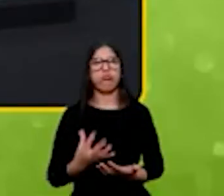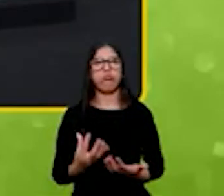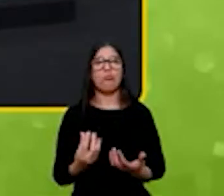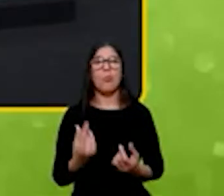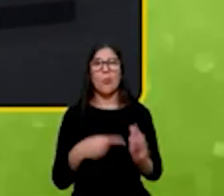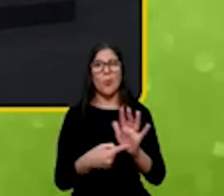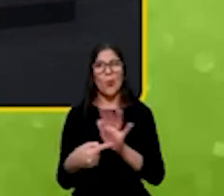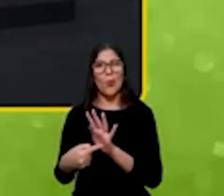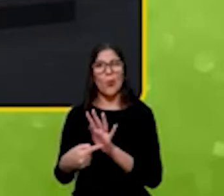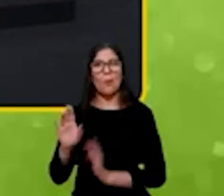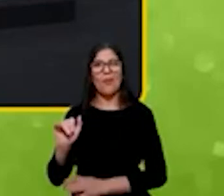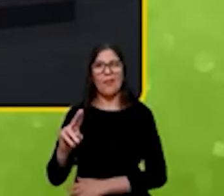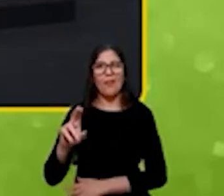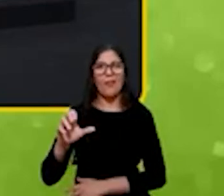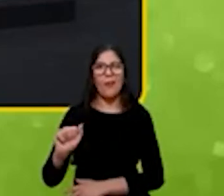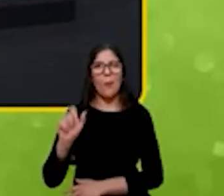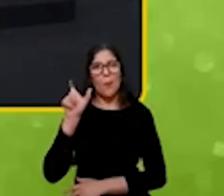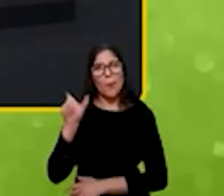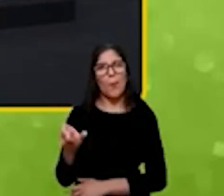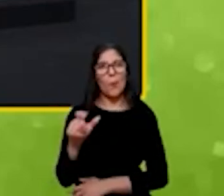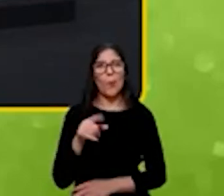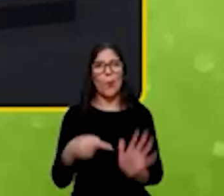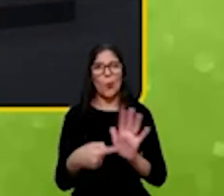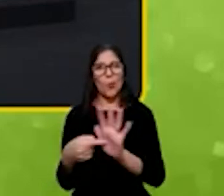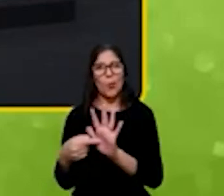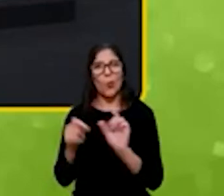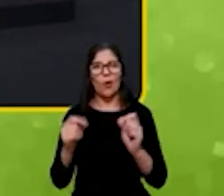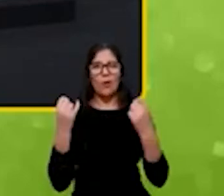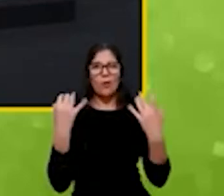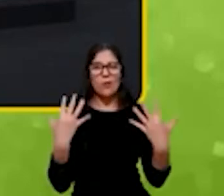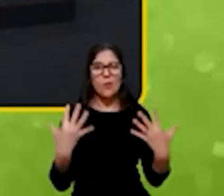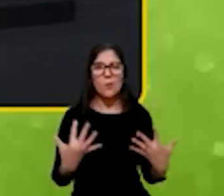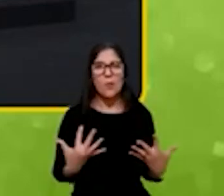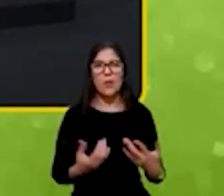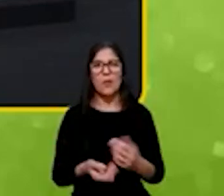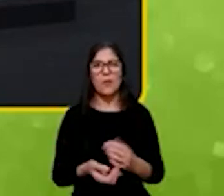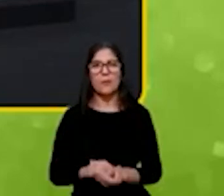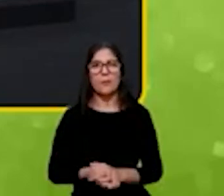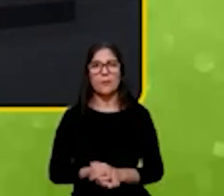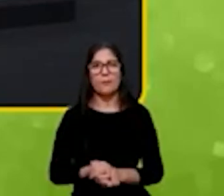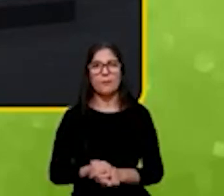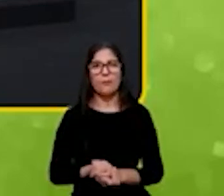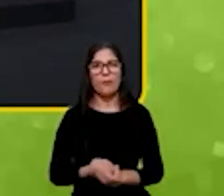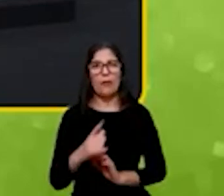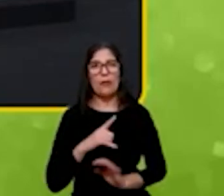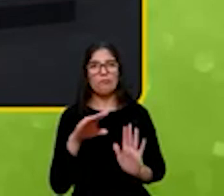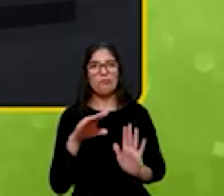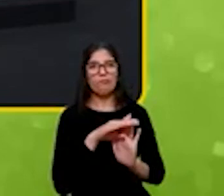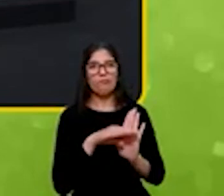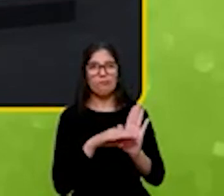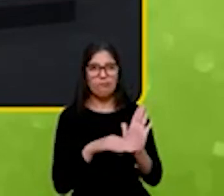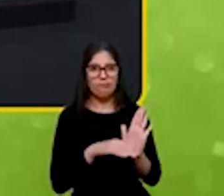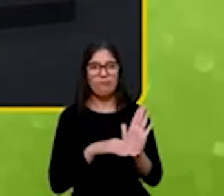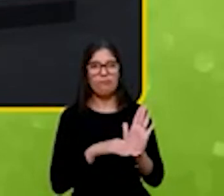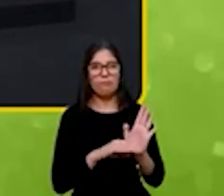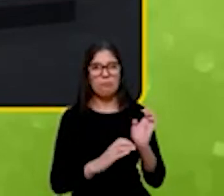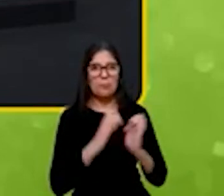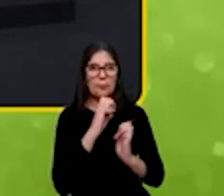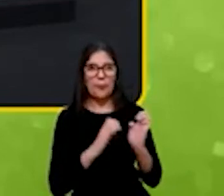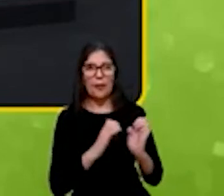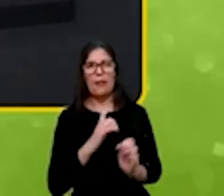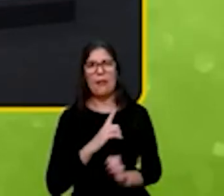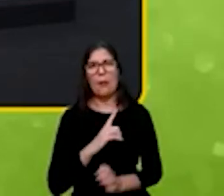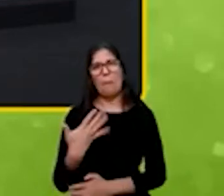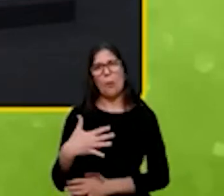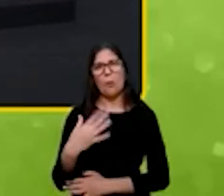com a Bianca quando a gente fala até dessa da lista de startups a gente recebeu mais de em torno de 1400